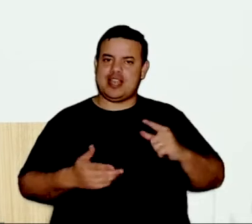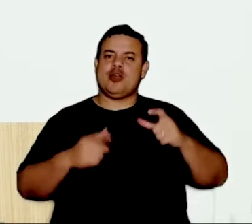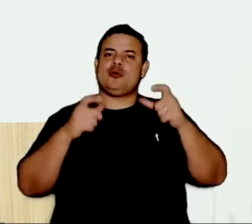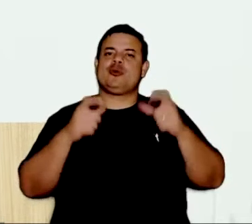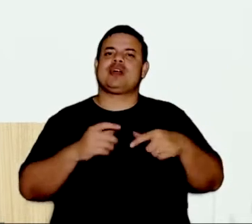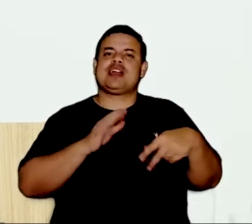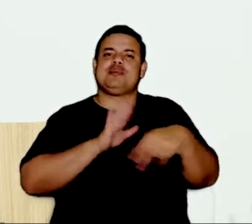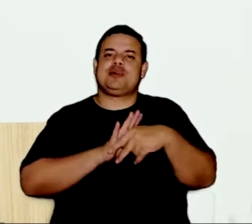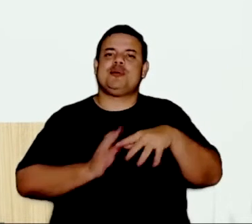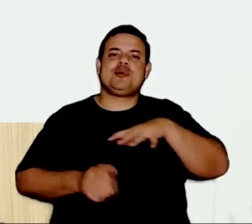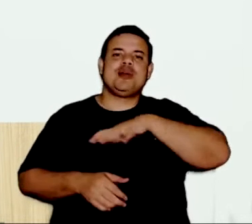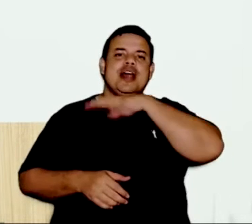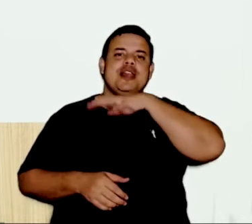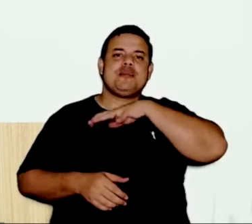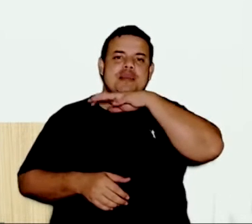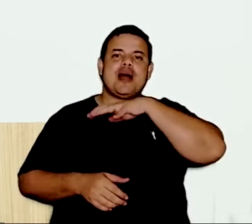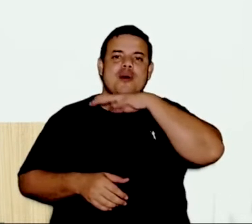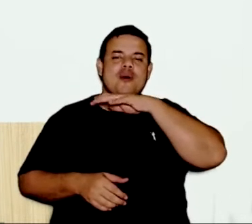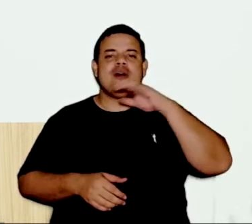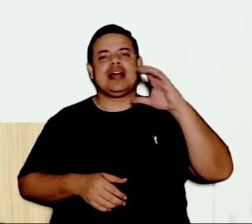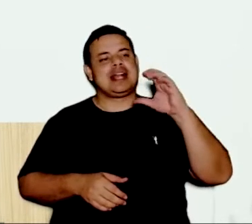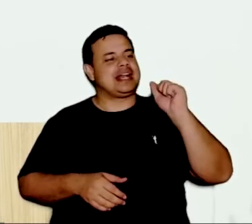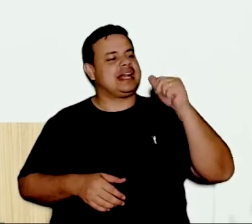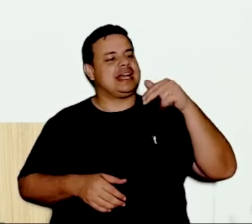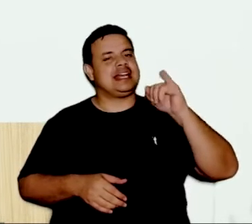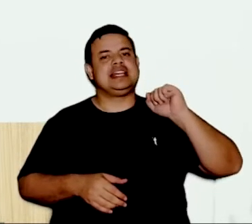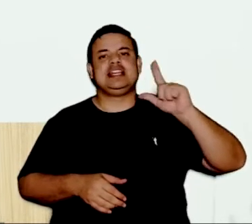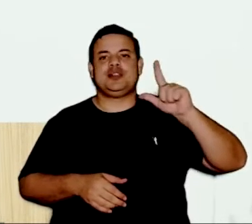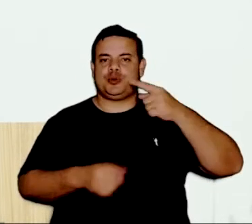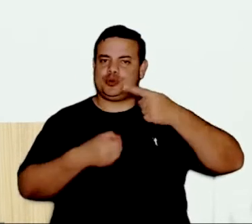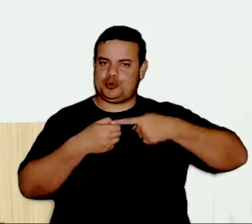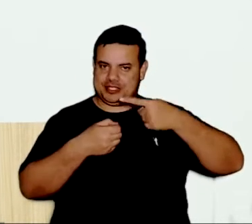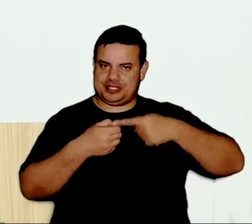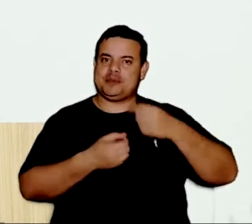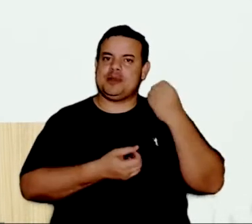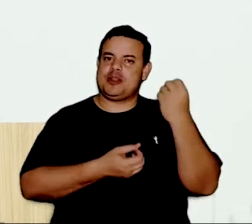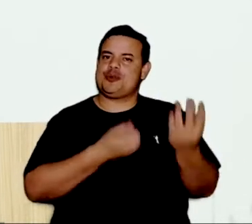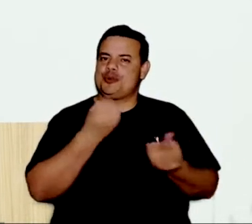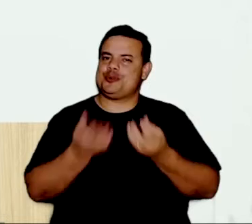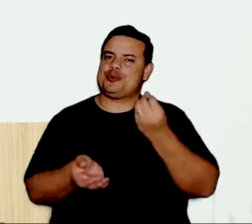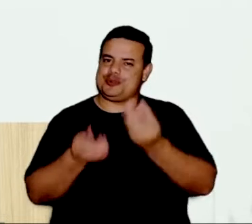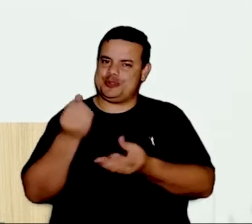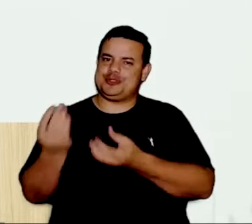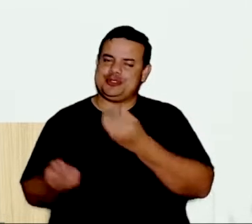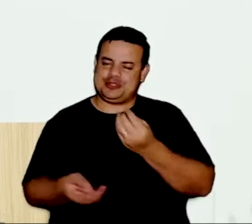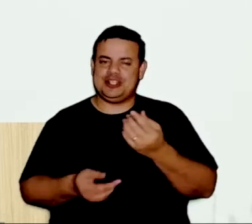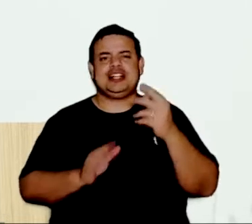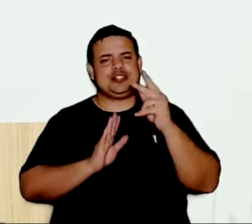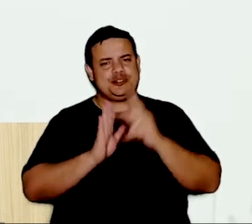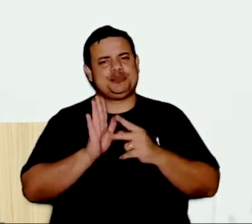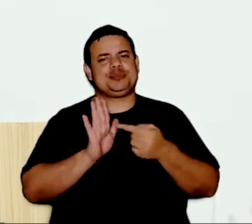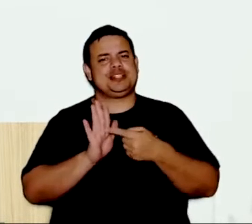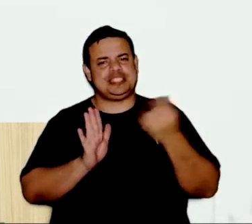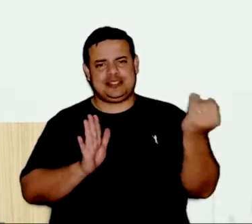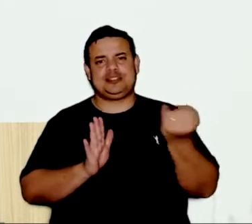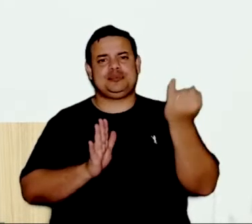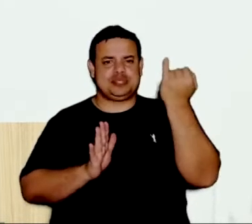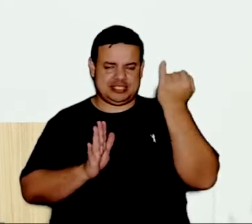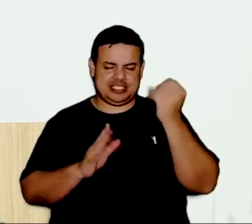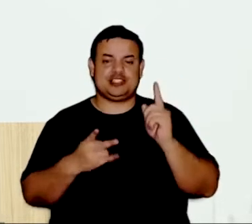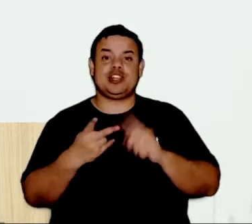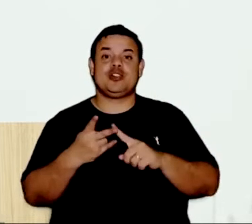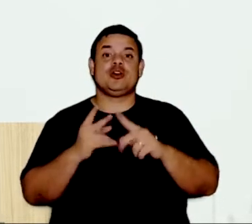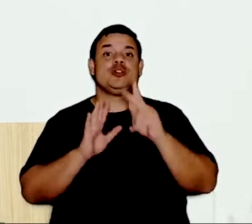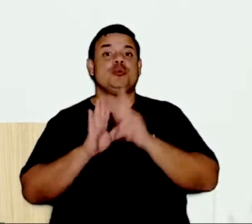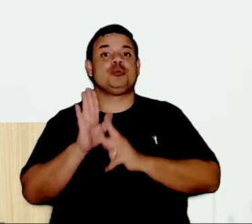ser colocado no calendário do município. Bem importante. Também quero falar sobre o projeto da Doulas, que vai ser votado